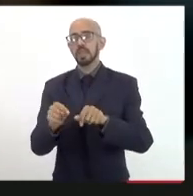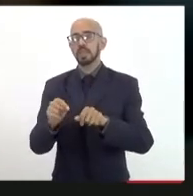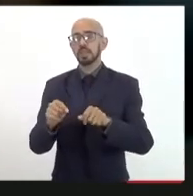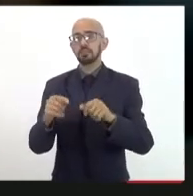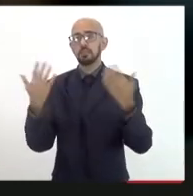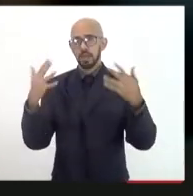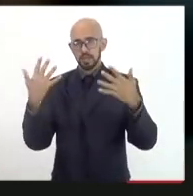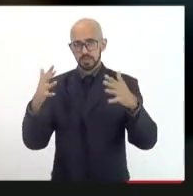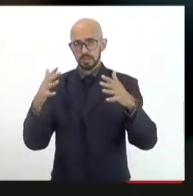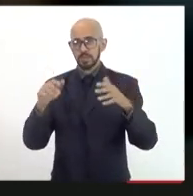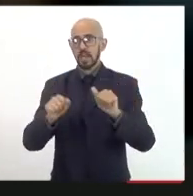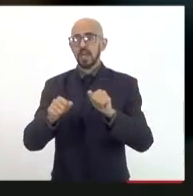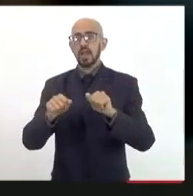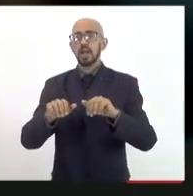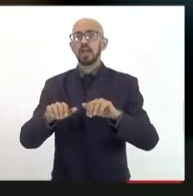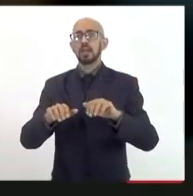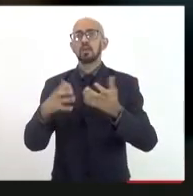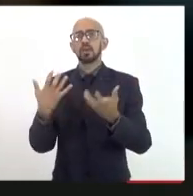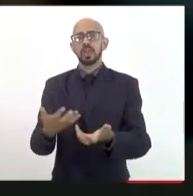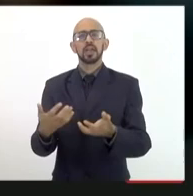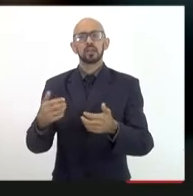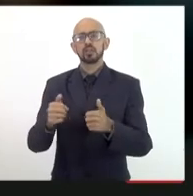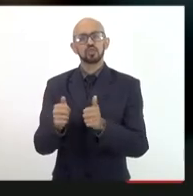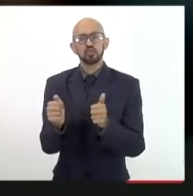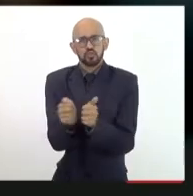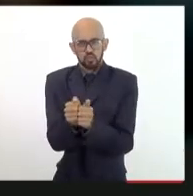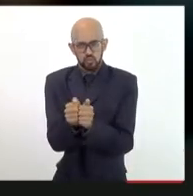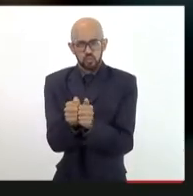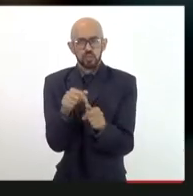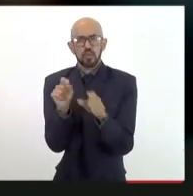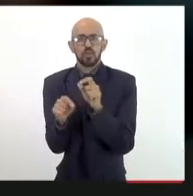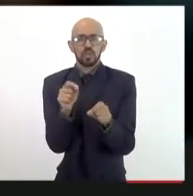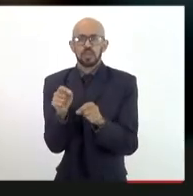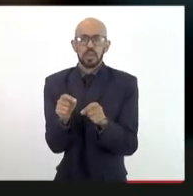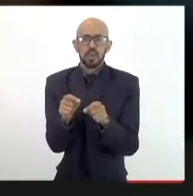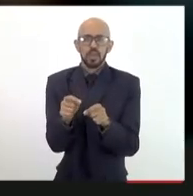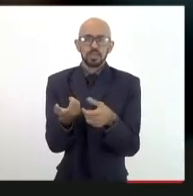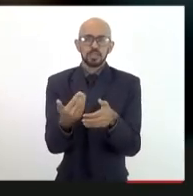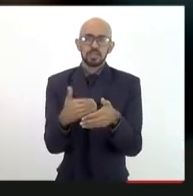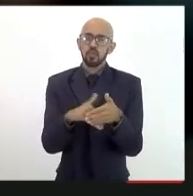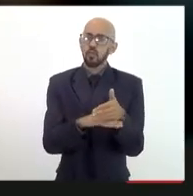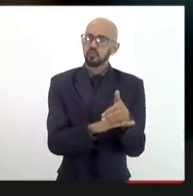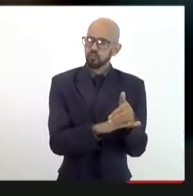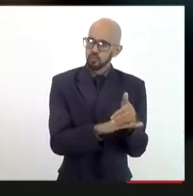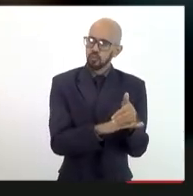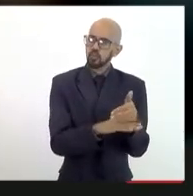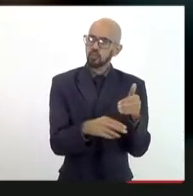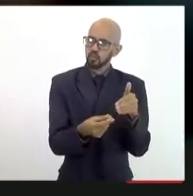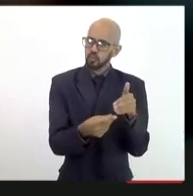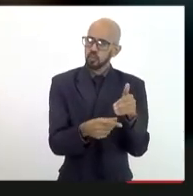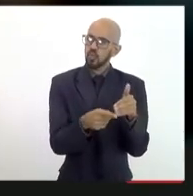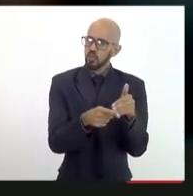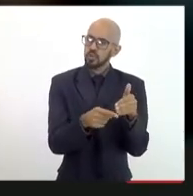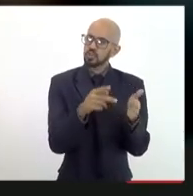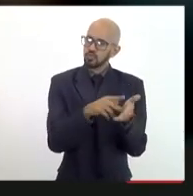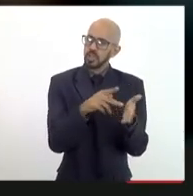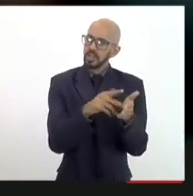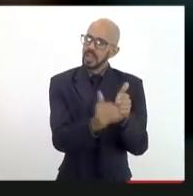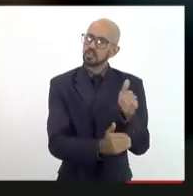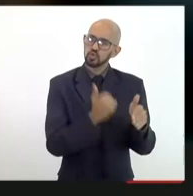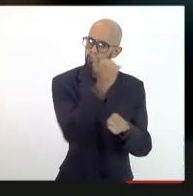todas as falas que me antecederam vão no mesmo sentido de que ele seja um fundo efetivamente soberano